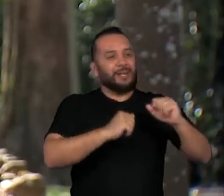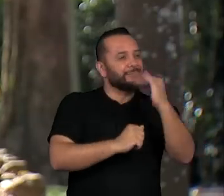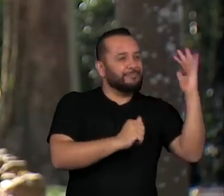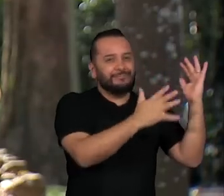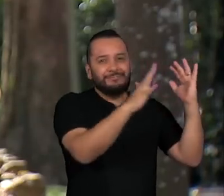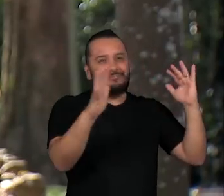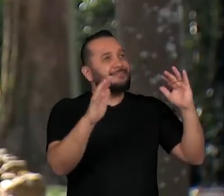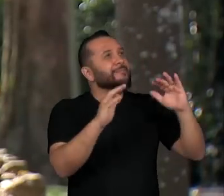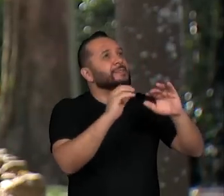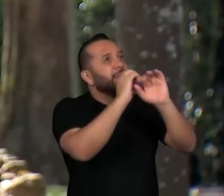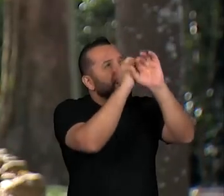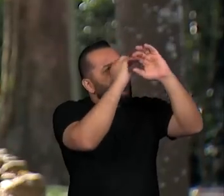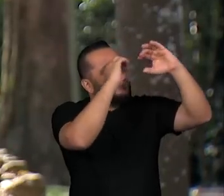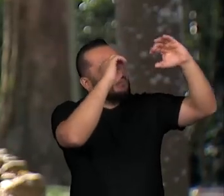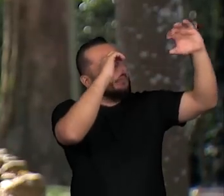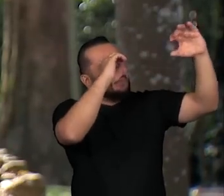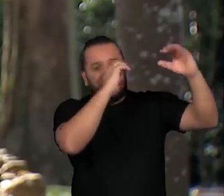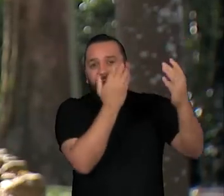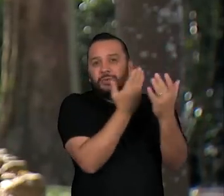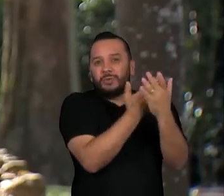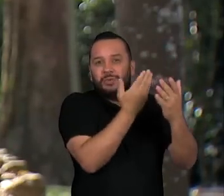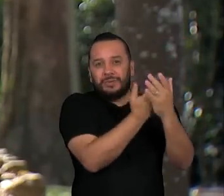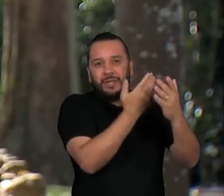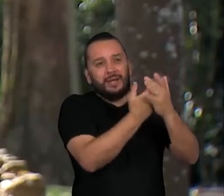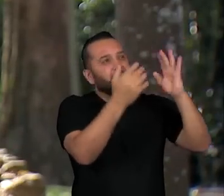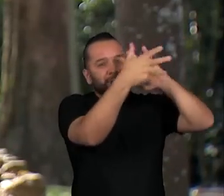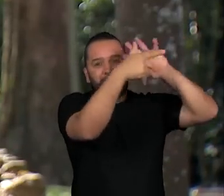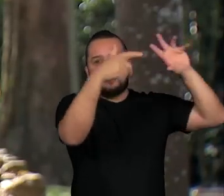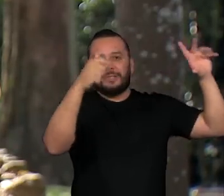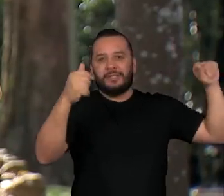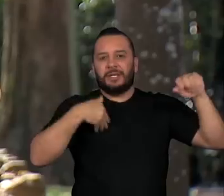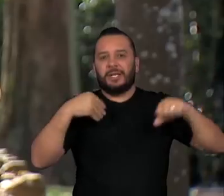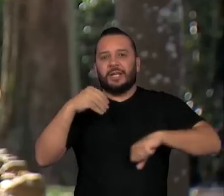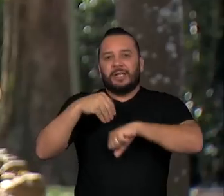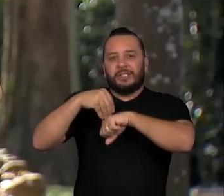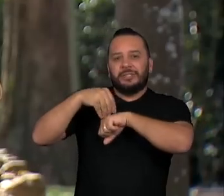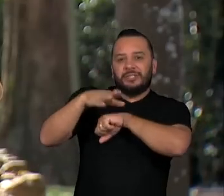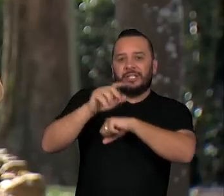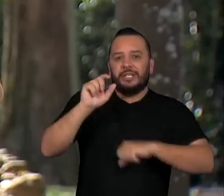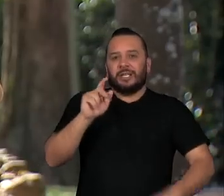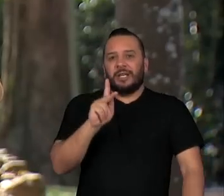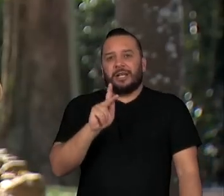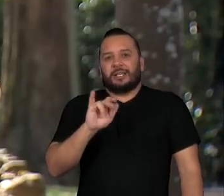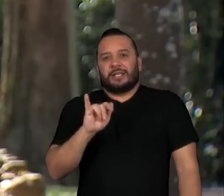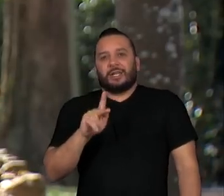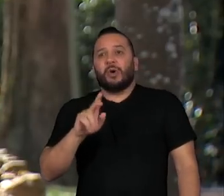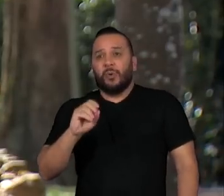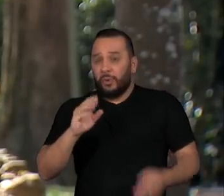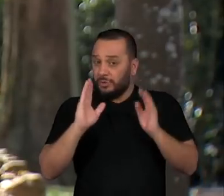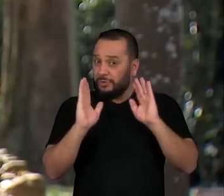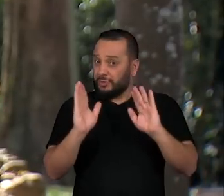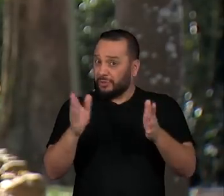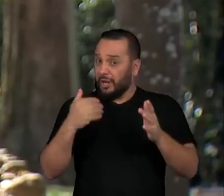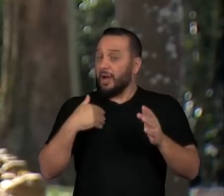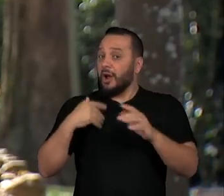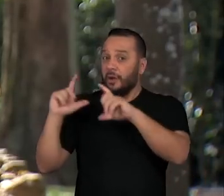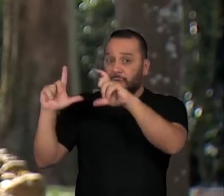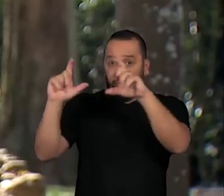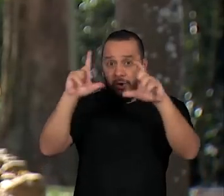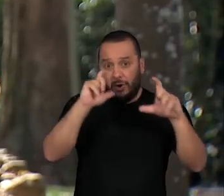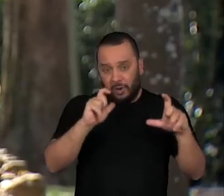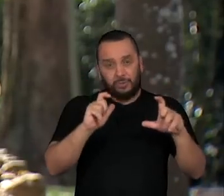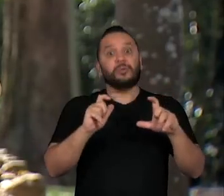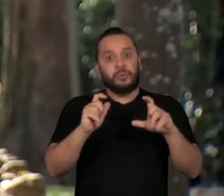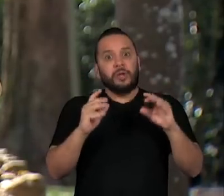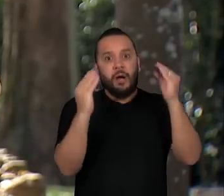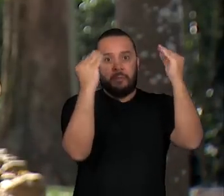As dicas são do astrofotógrafo Kiko Ferben. Ele já teve fotos publicadas no site da NASA, a agência